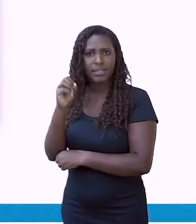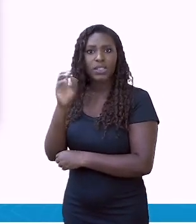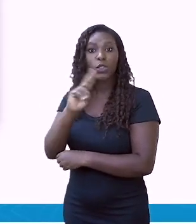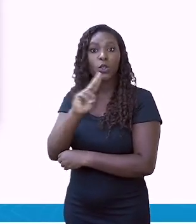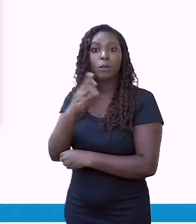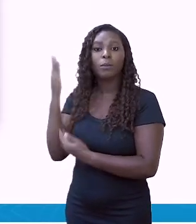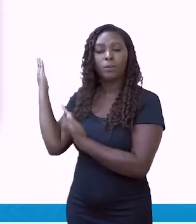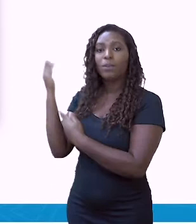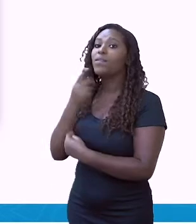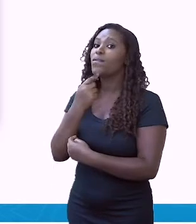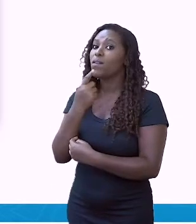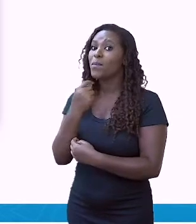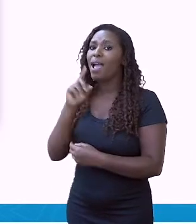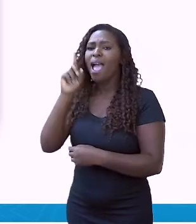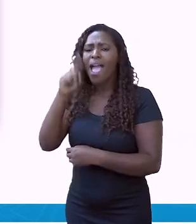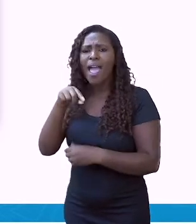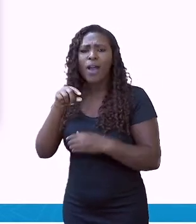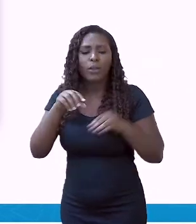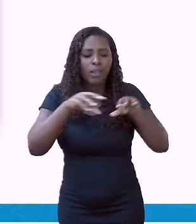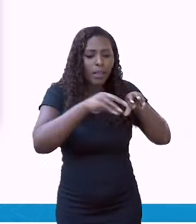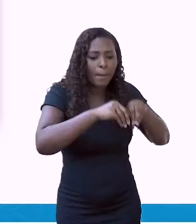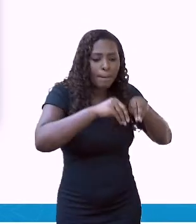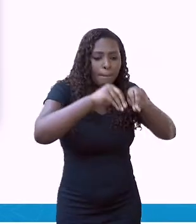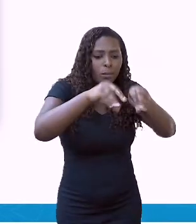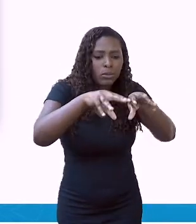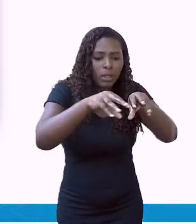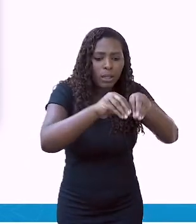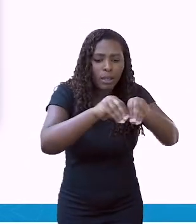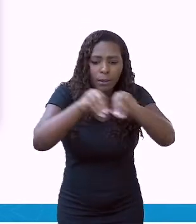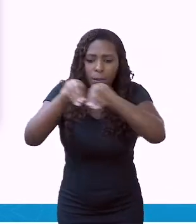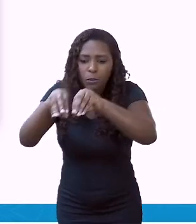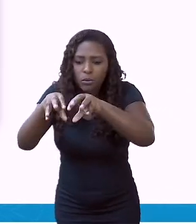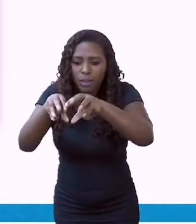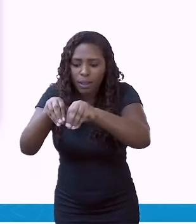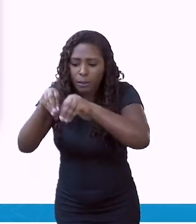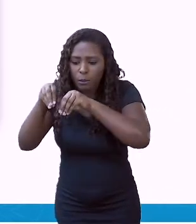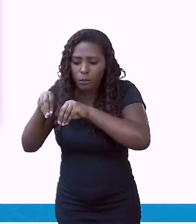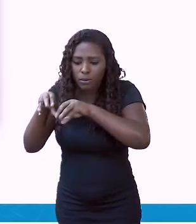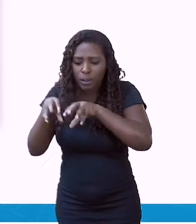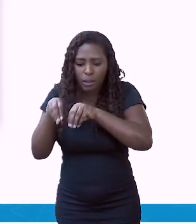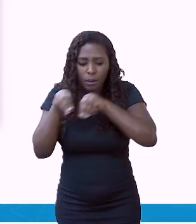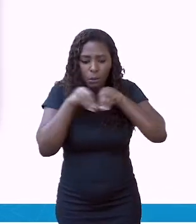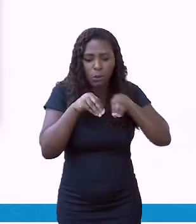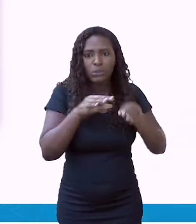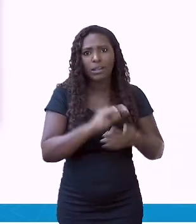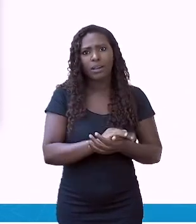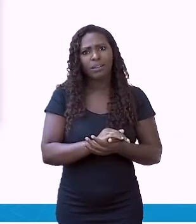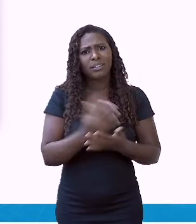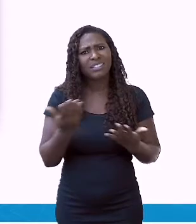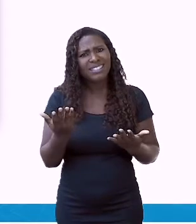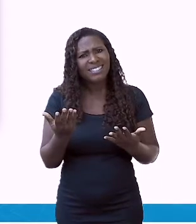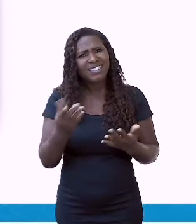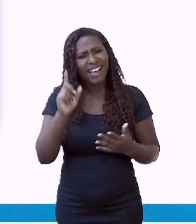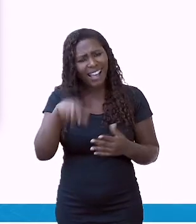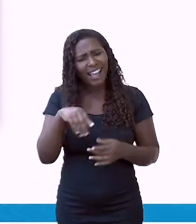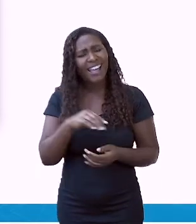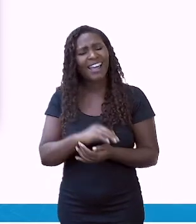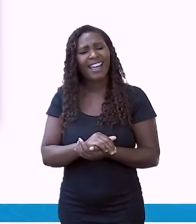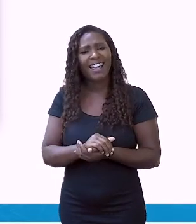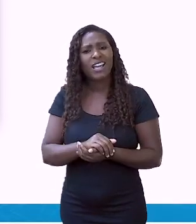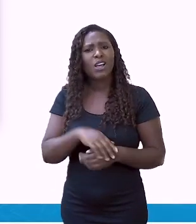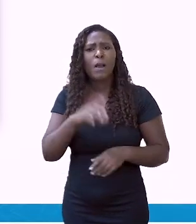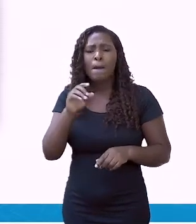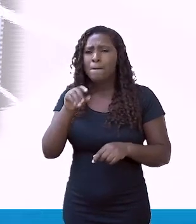Migração é o deslocamento no espaço geográfico. Agora, é só ser humano que faz migração?